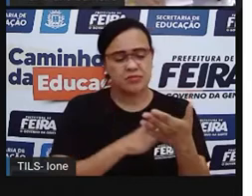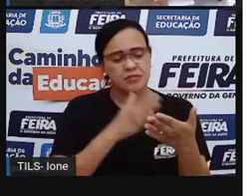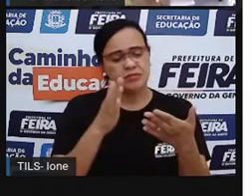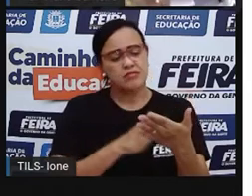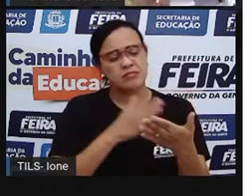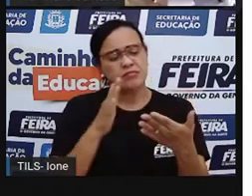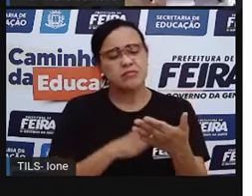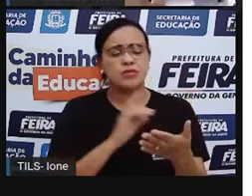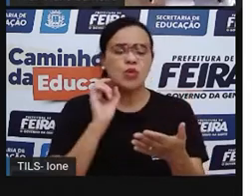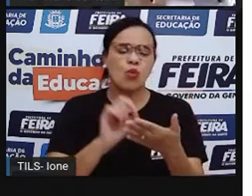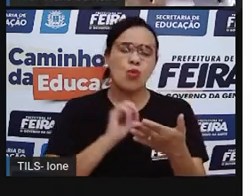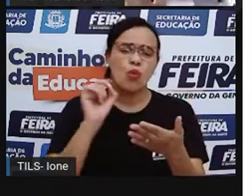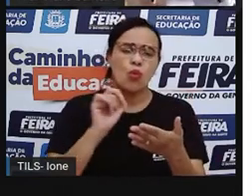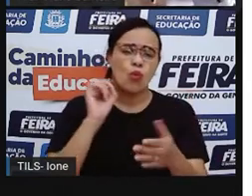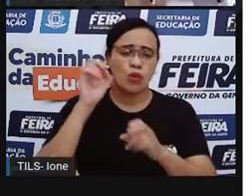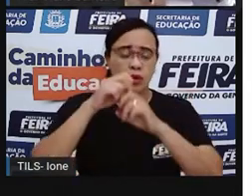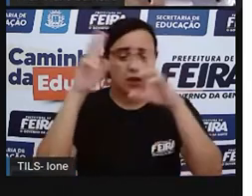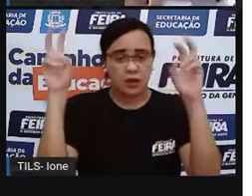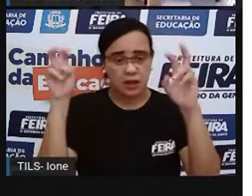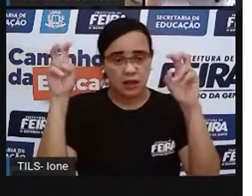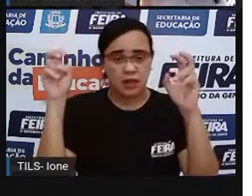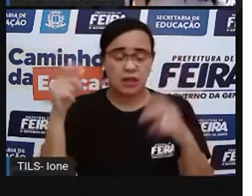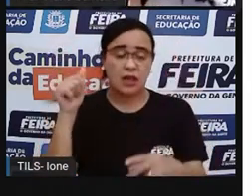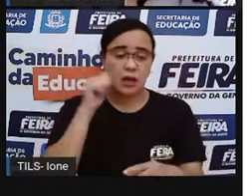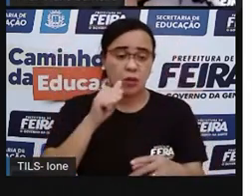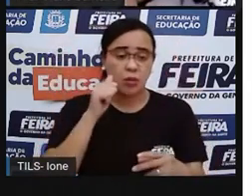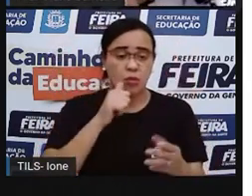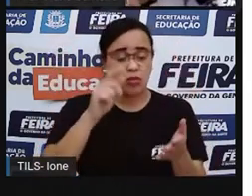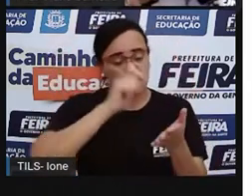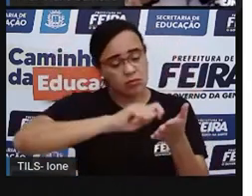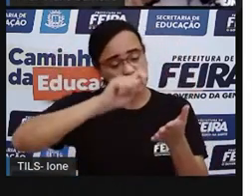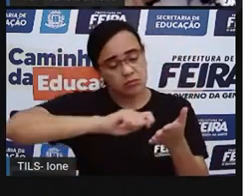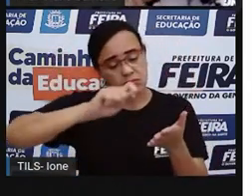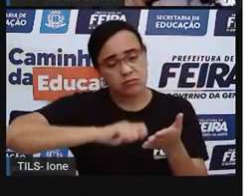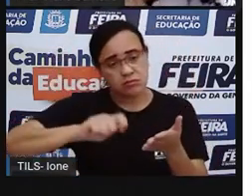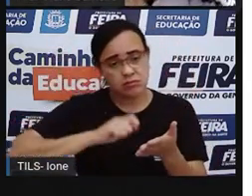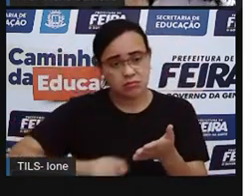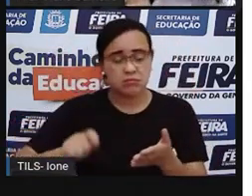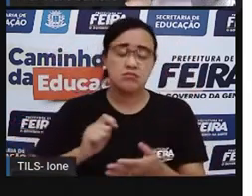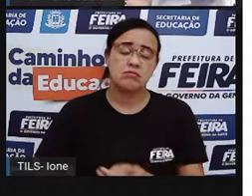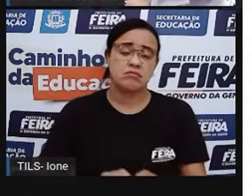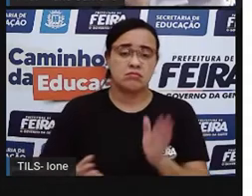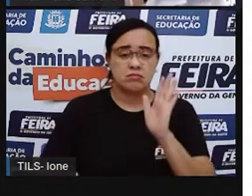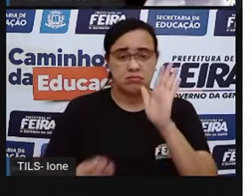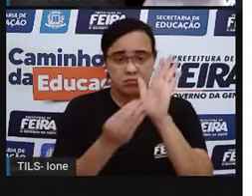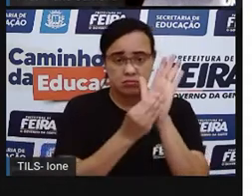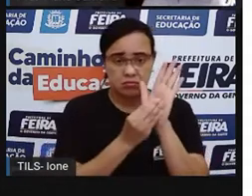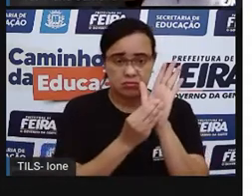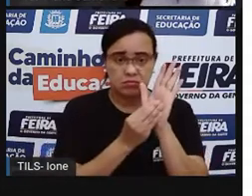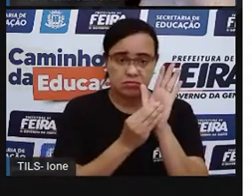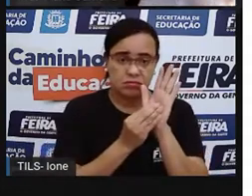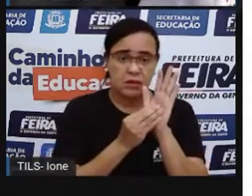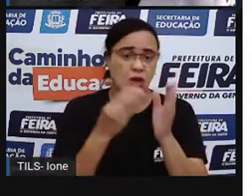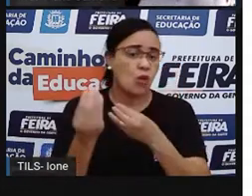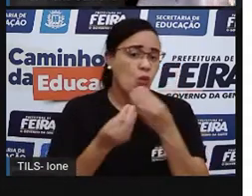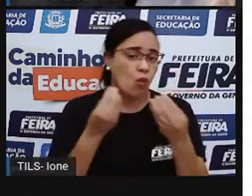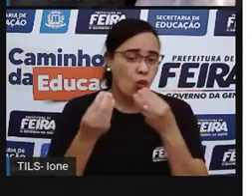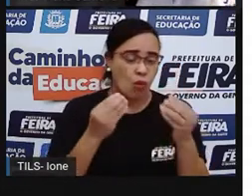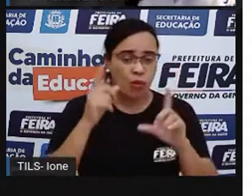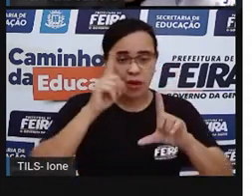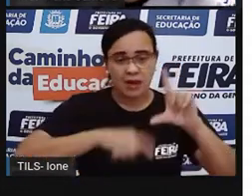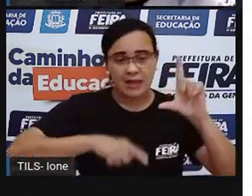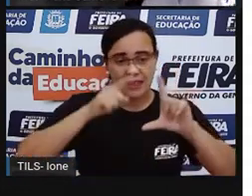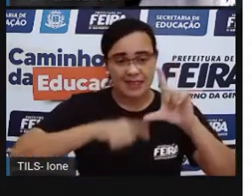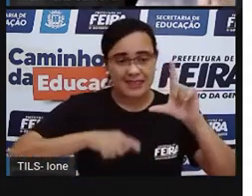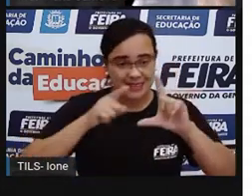a gente vê que o título, ó, a autora, ela colocou o título como se fossem letras retiradas de